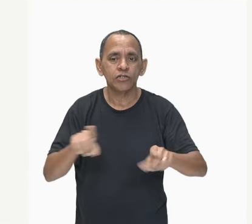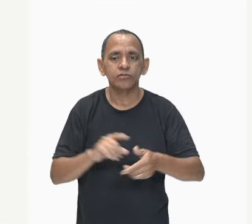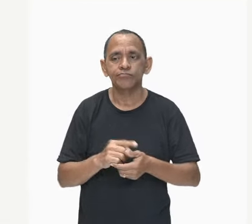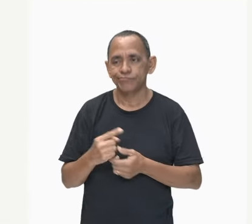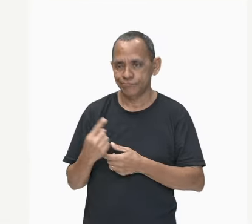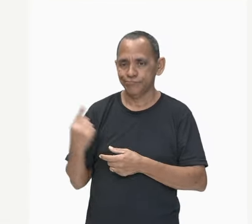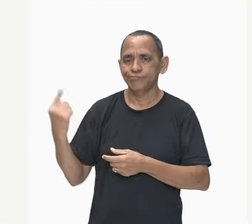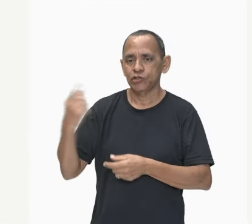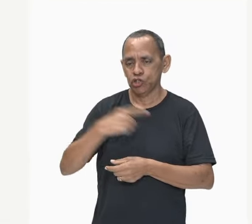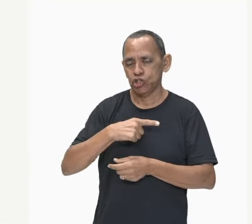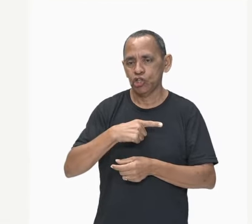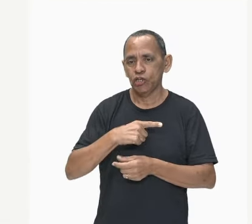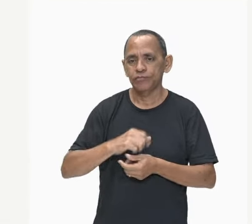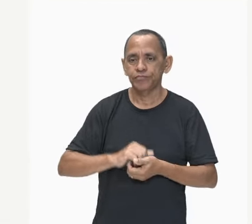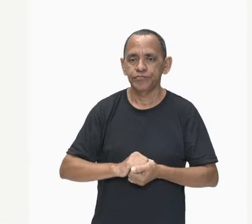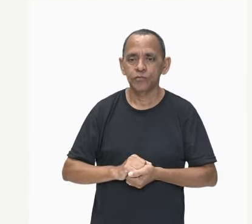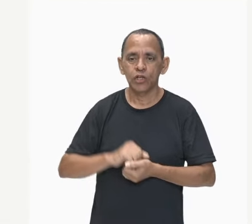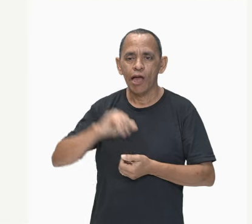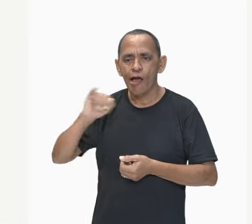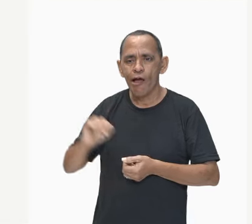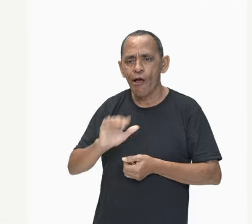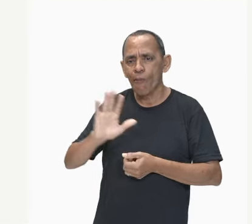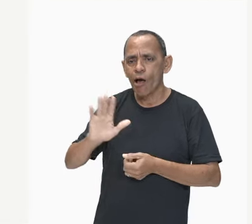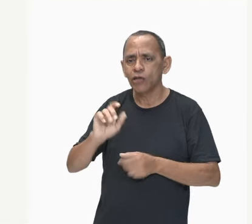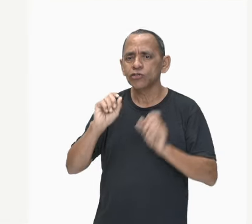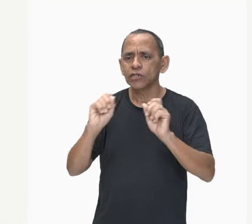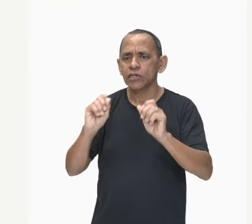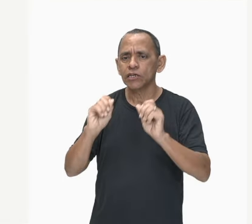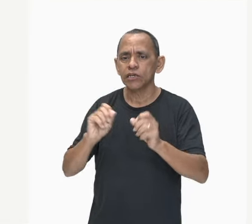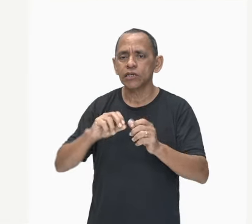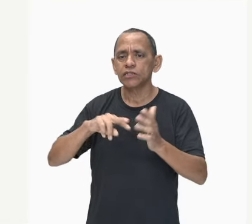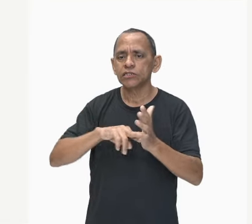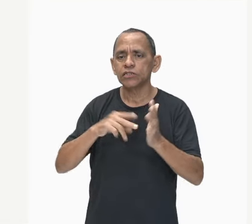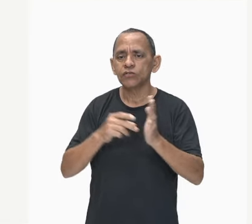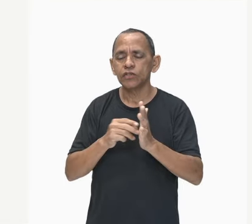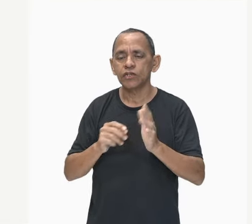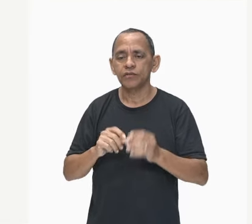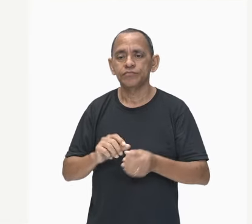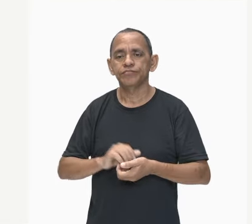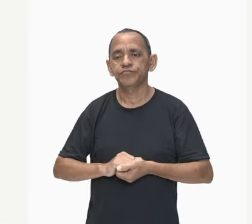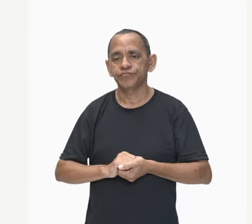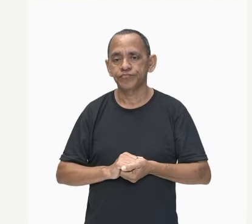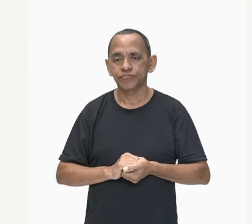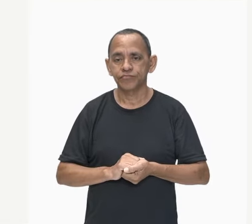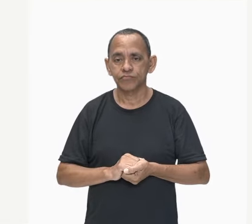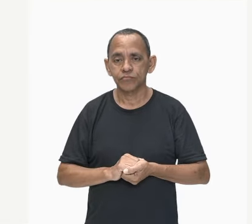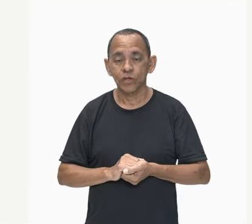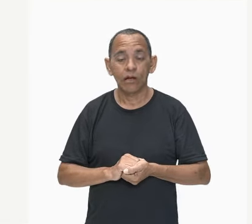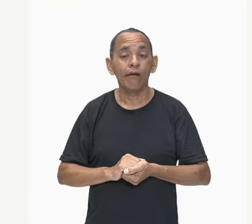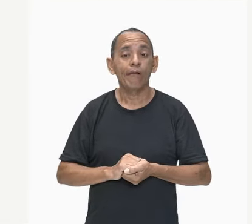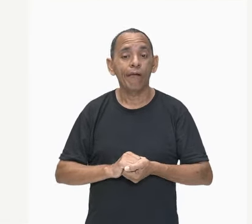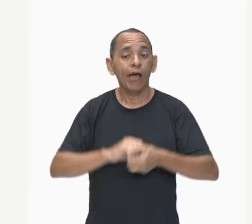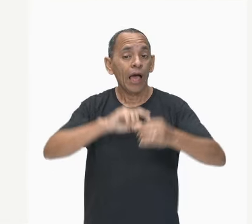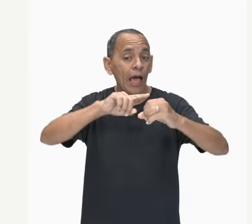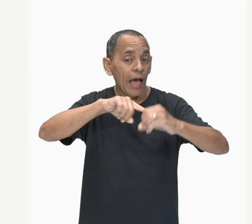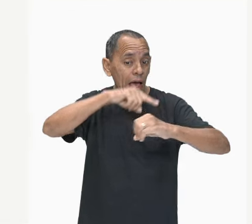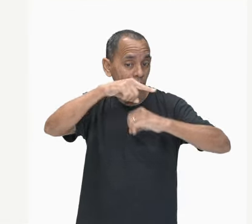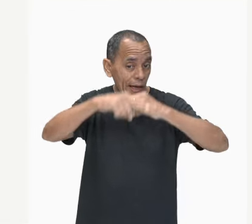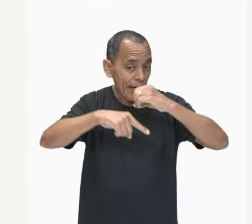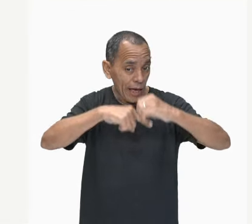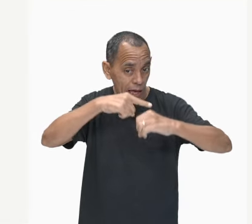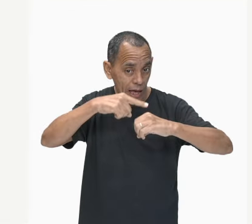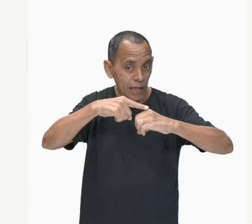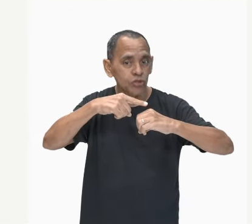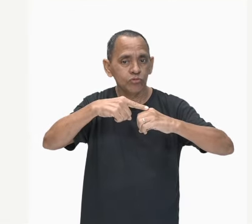Você sabe me dizer que imagem é essa? Essa imagem é do átomo que diga. É do átomo.